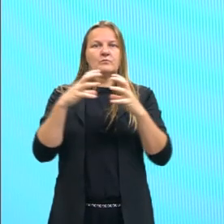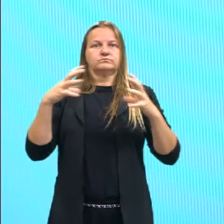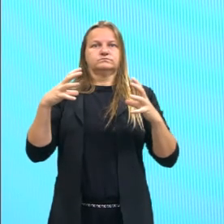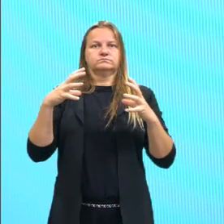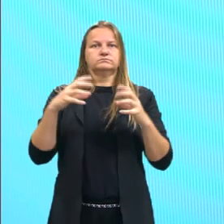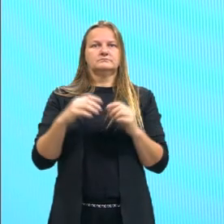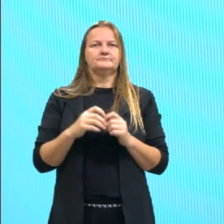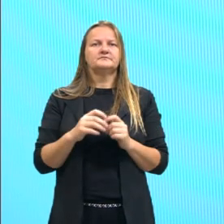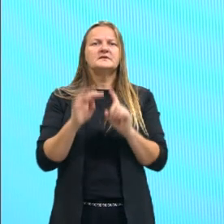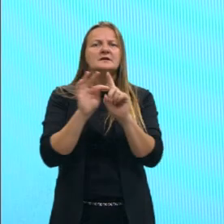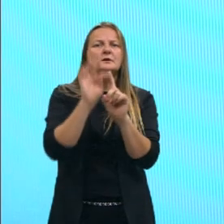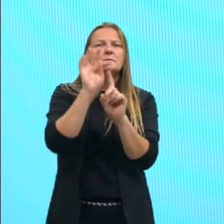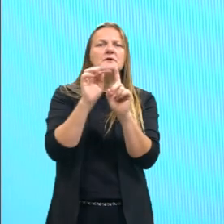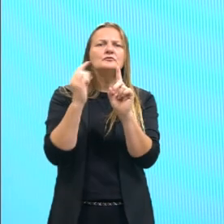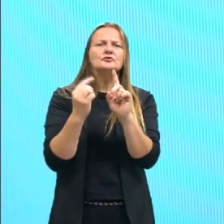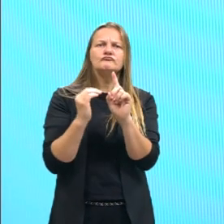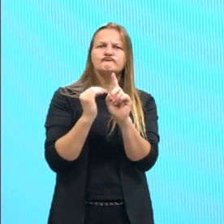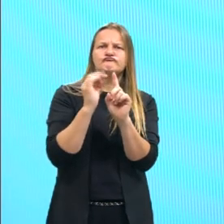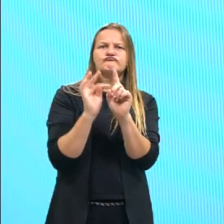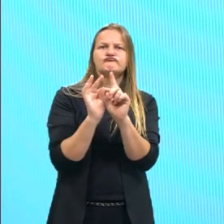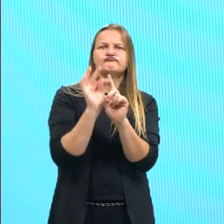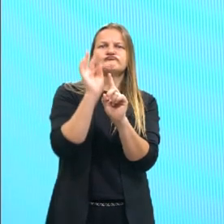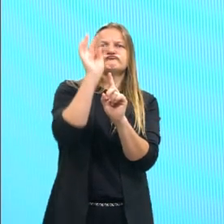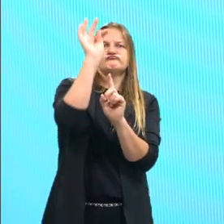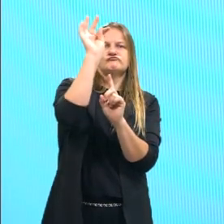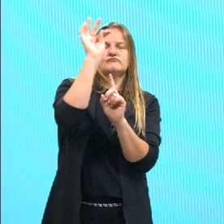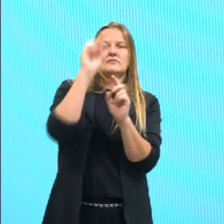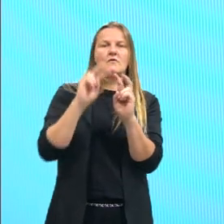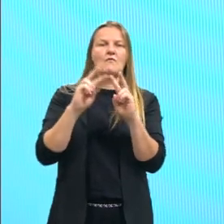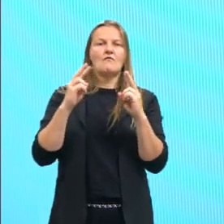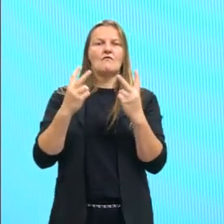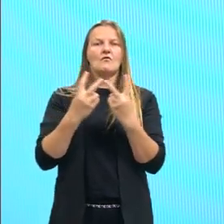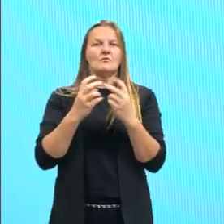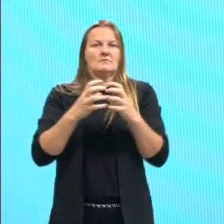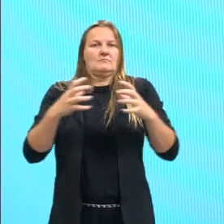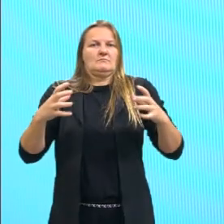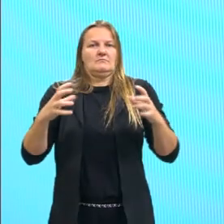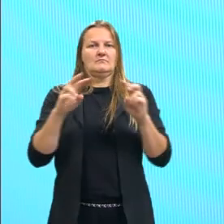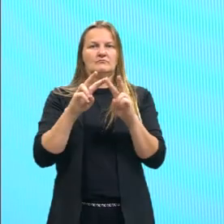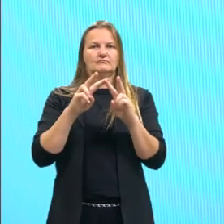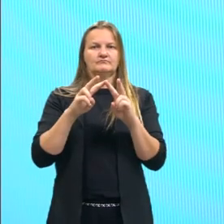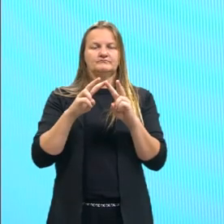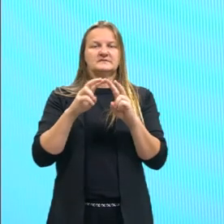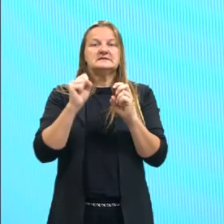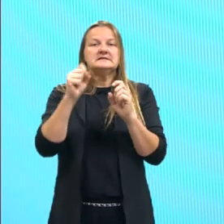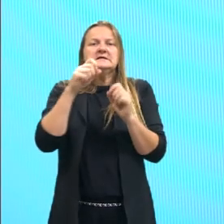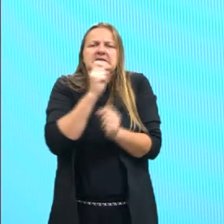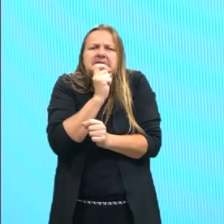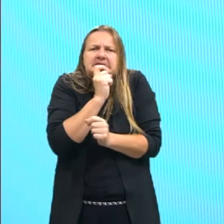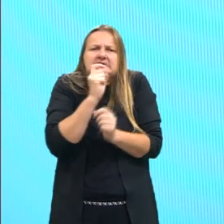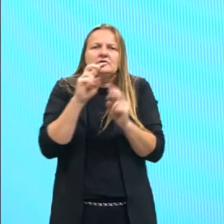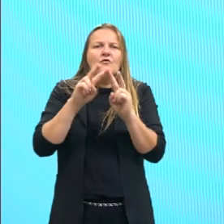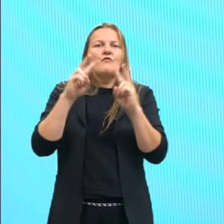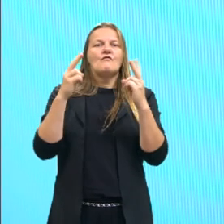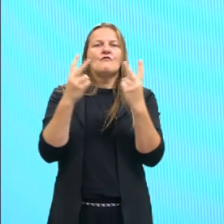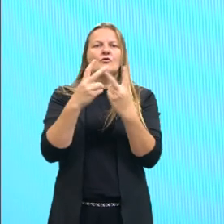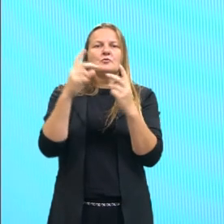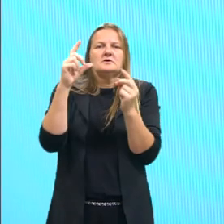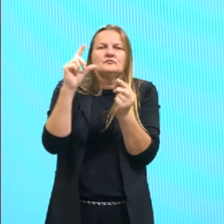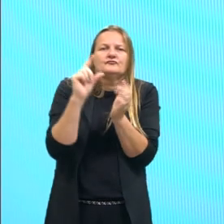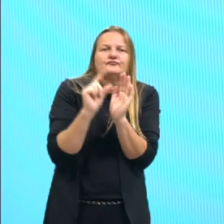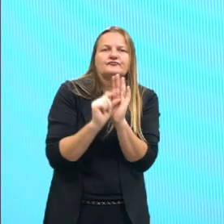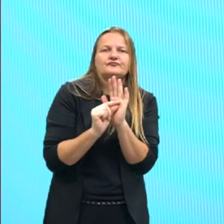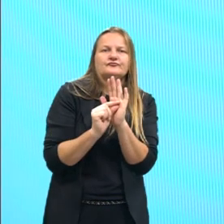temos uma temperatura alta, o volume vai ser maior, compensação nas zonas polares, tá, nós vamos ter uma